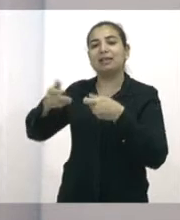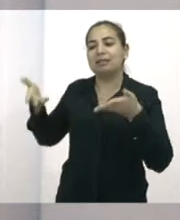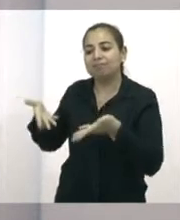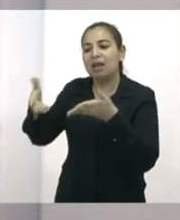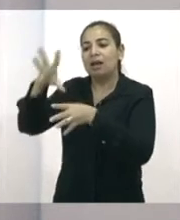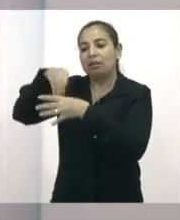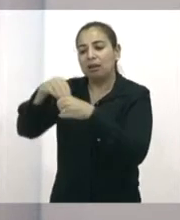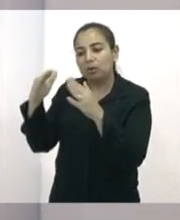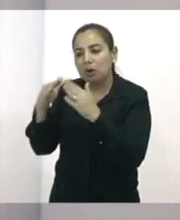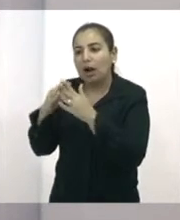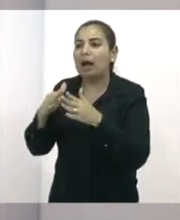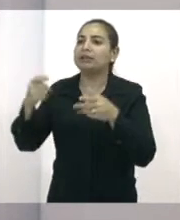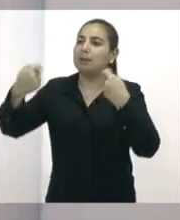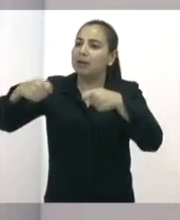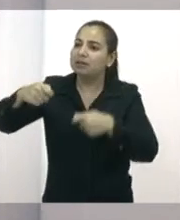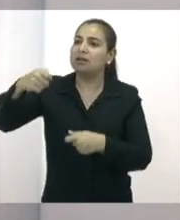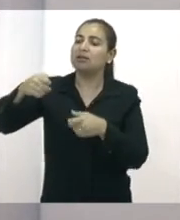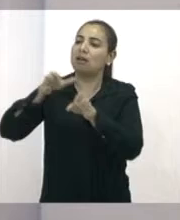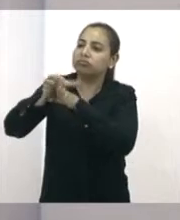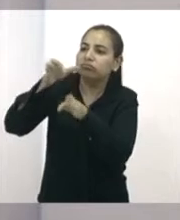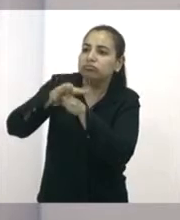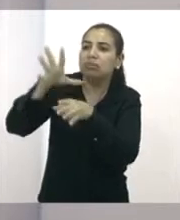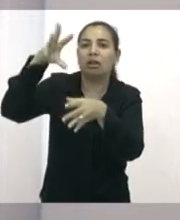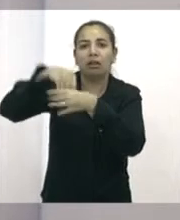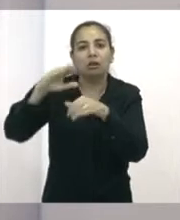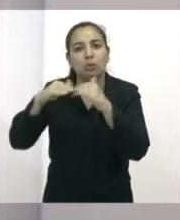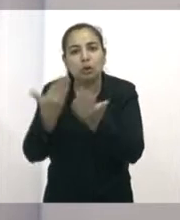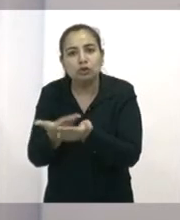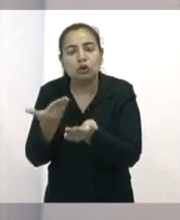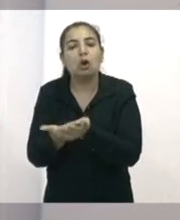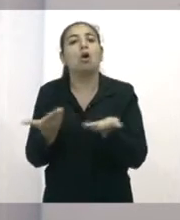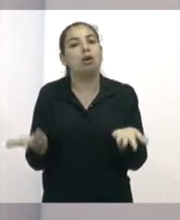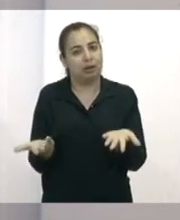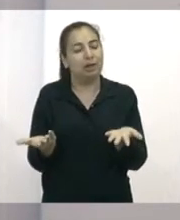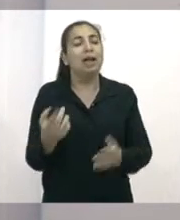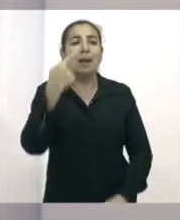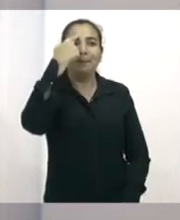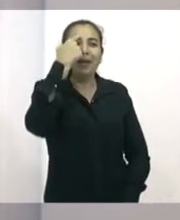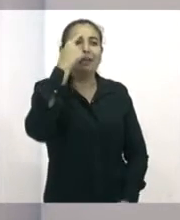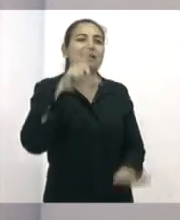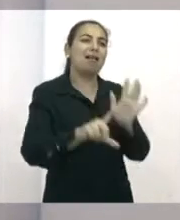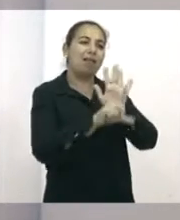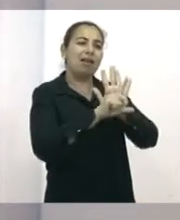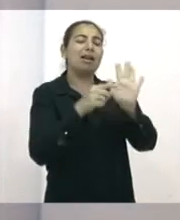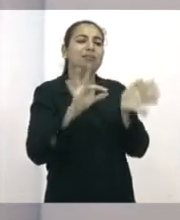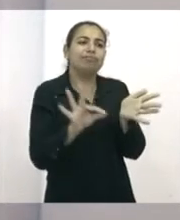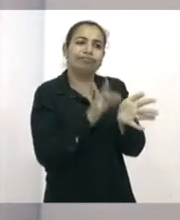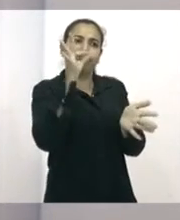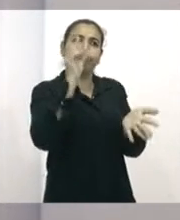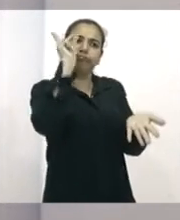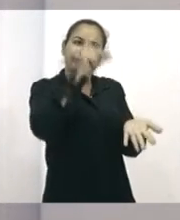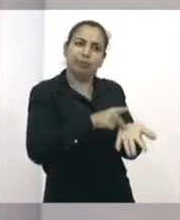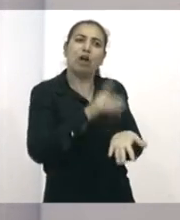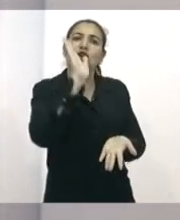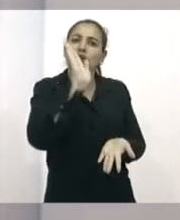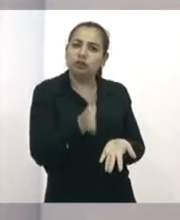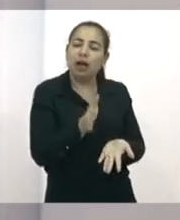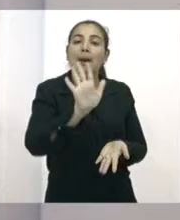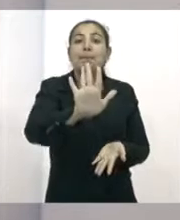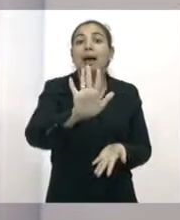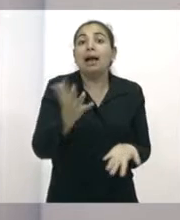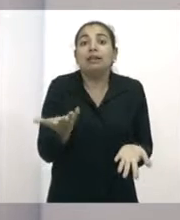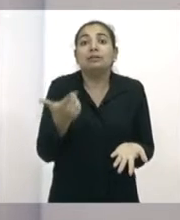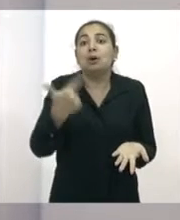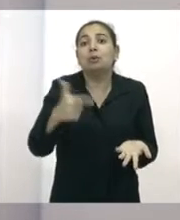Exatamente, porque como eu falei, não basta a gente ter uma lei sancionada se você não garante aquilo que a própria lei